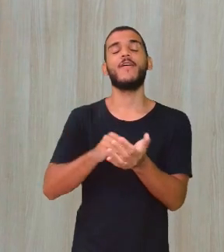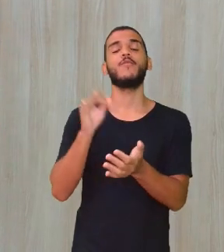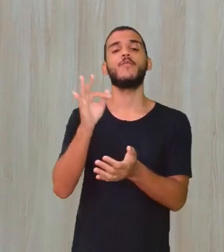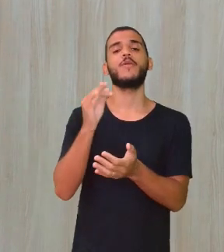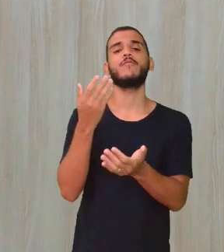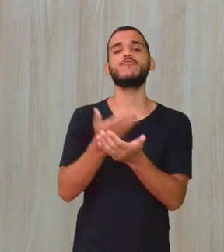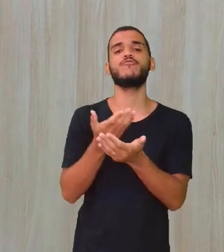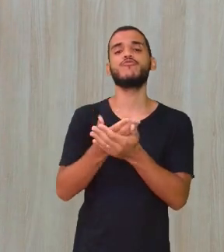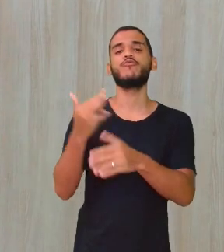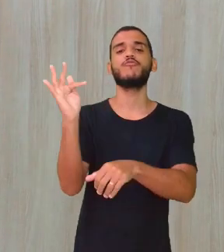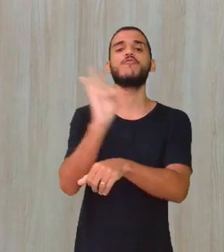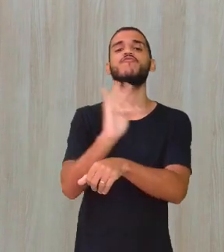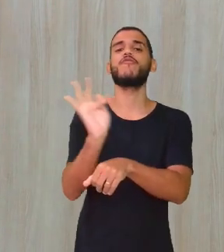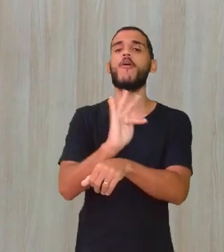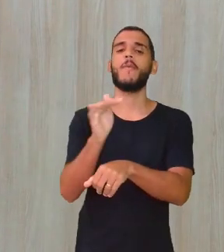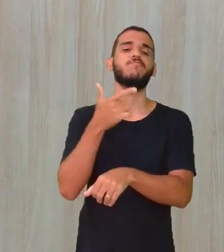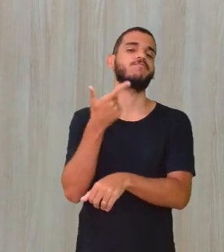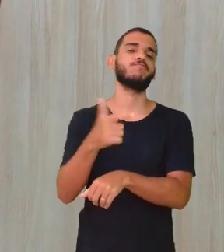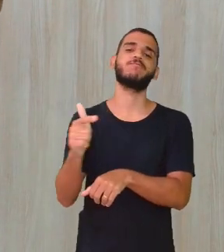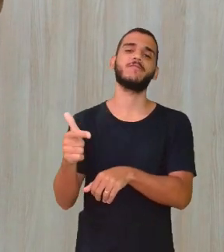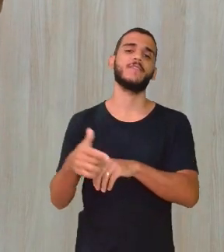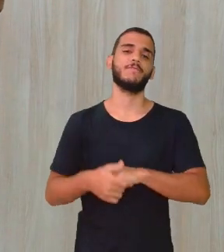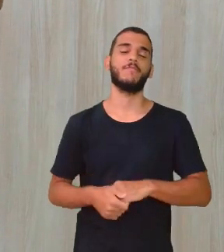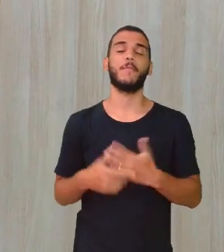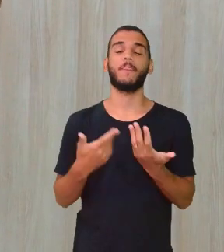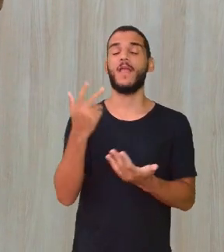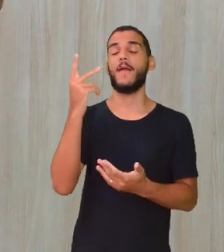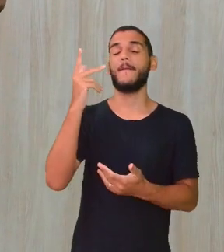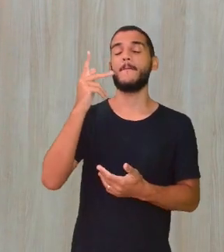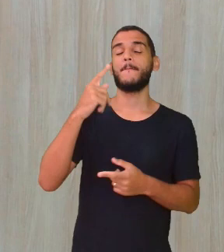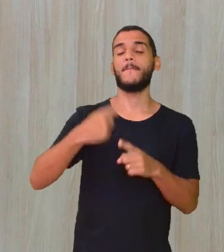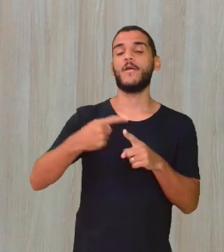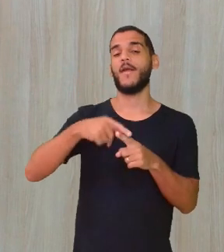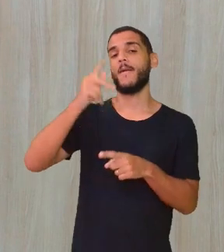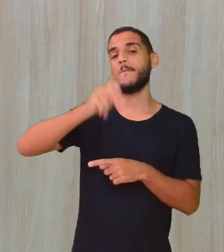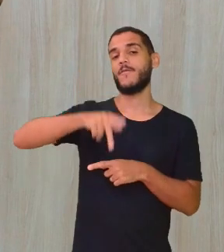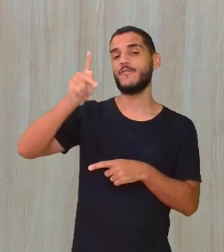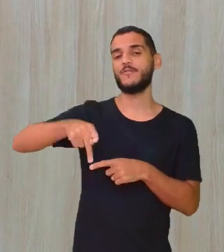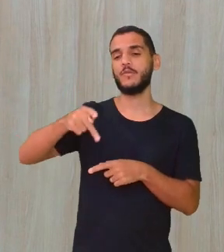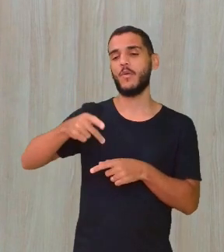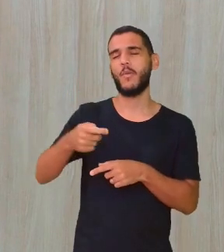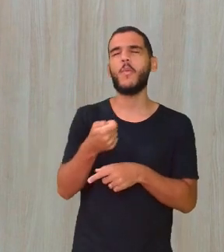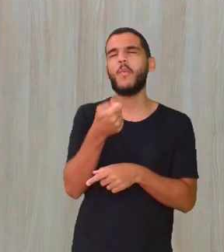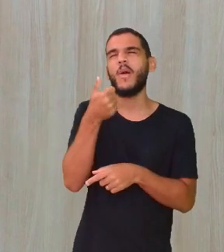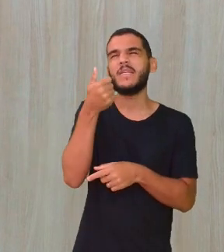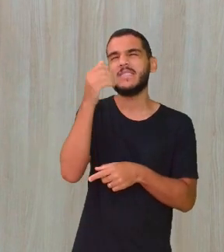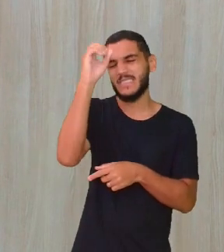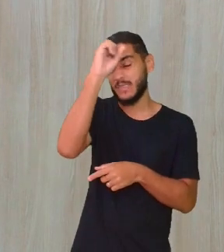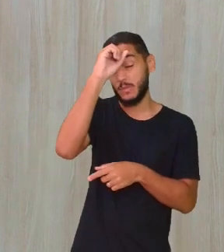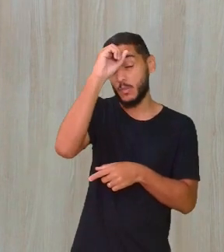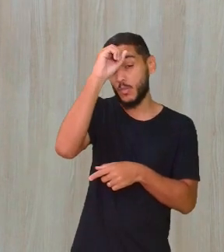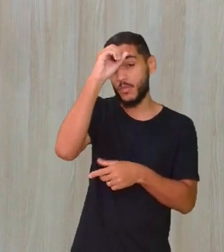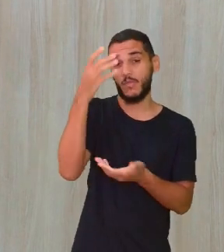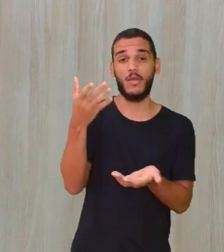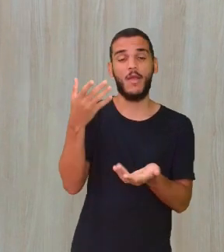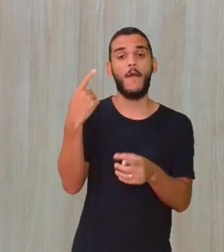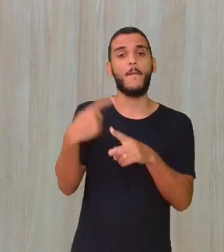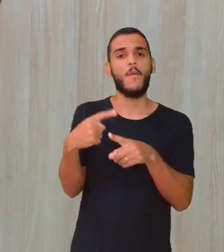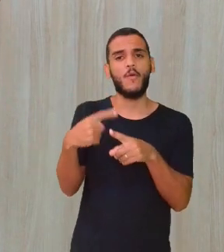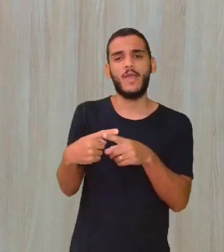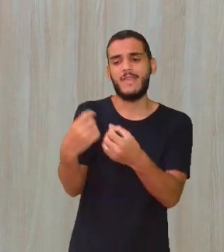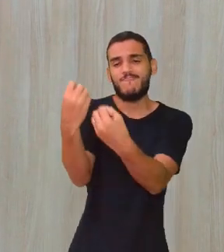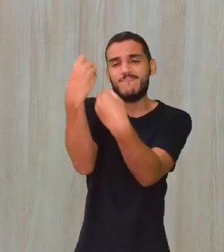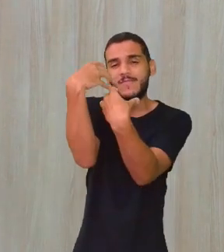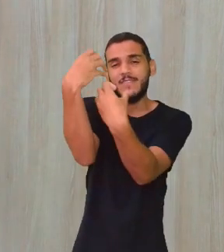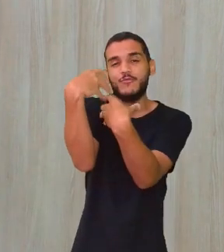Ele diz que o seu professor era um camponês que quase nada sabia, mas que fez um grande